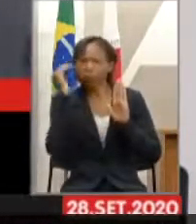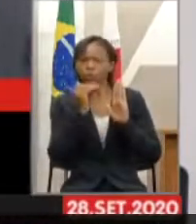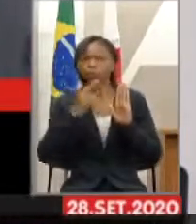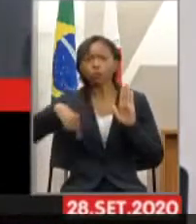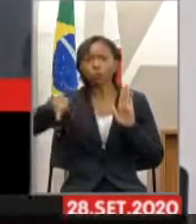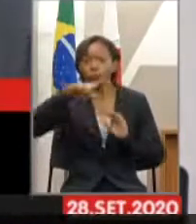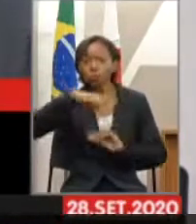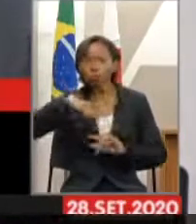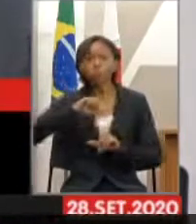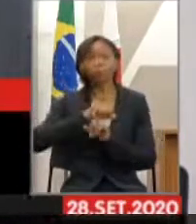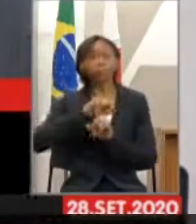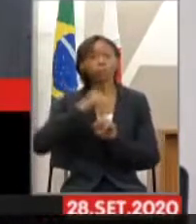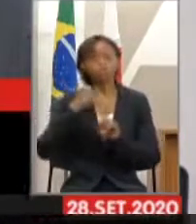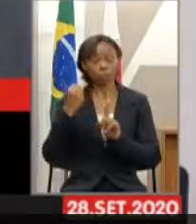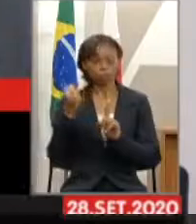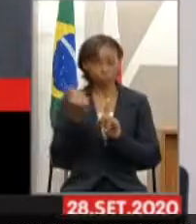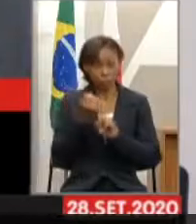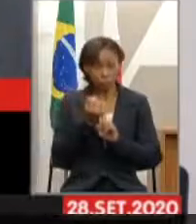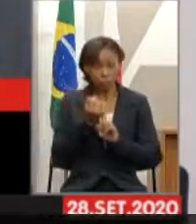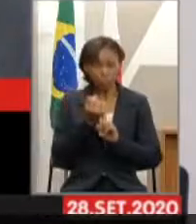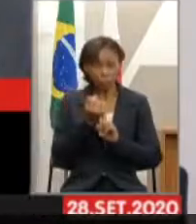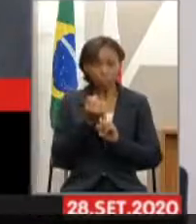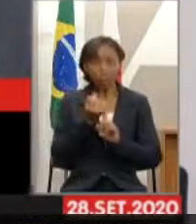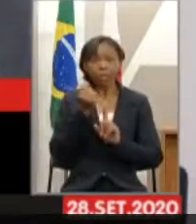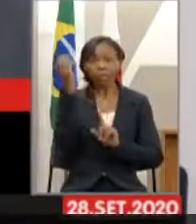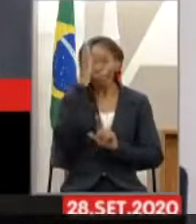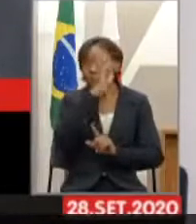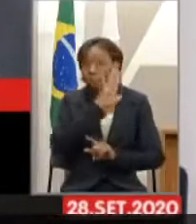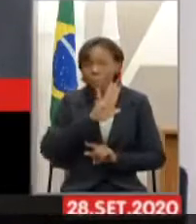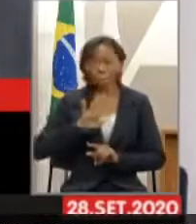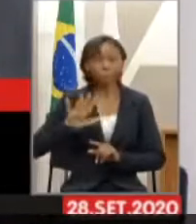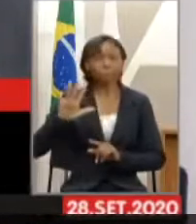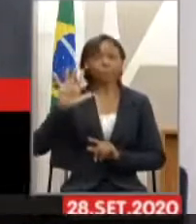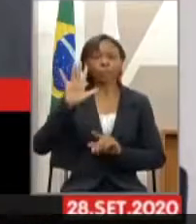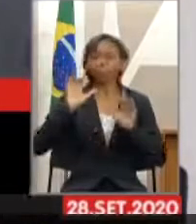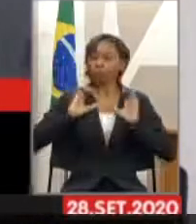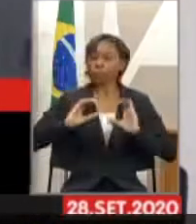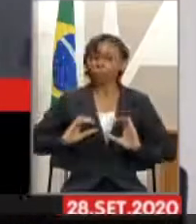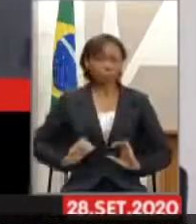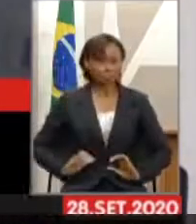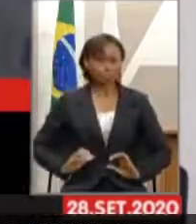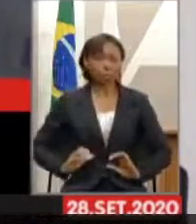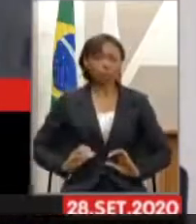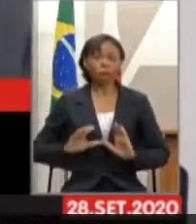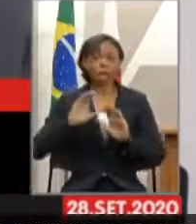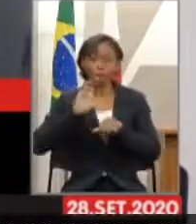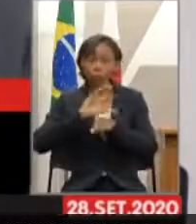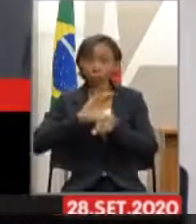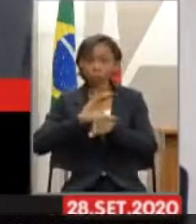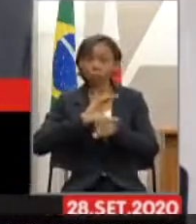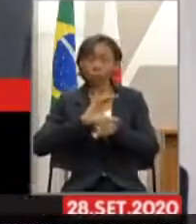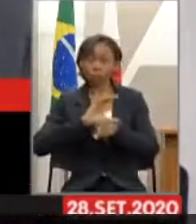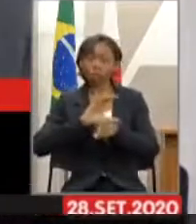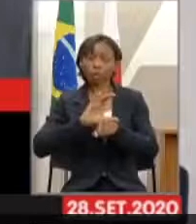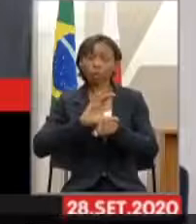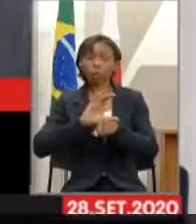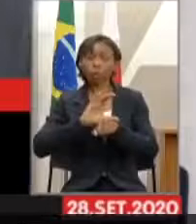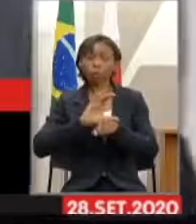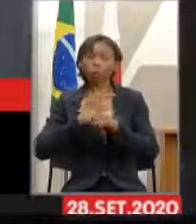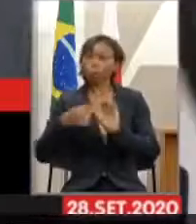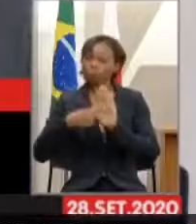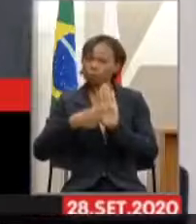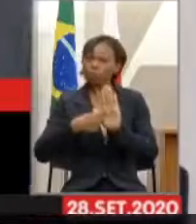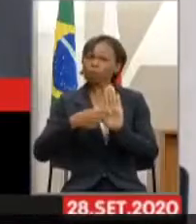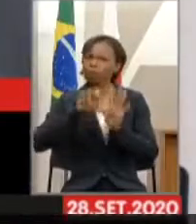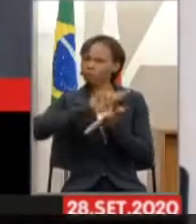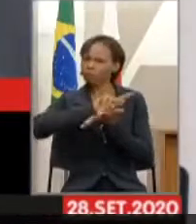brasileiros, a Constituição garante vários direitos e nós